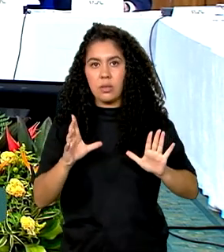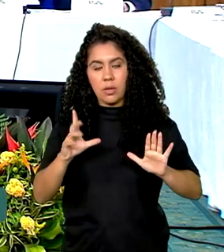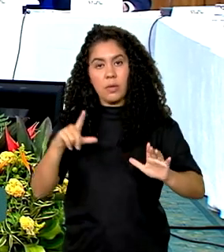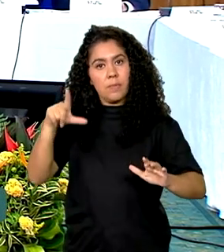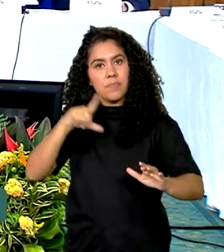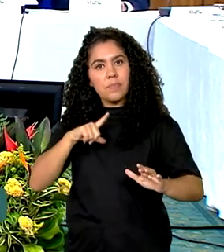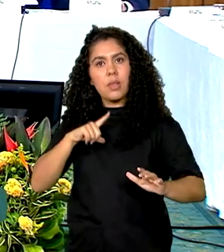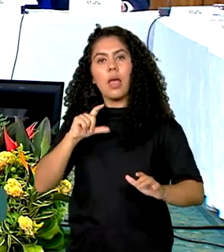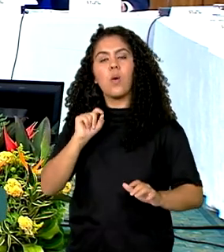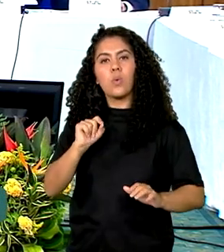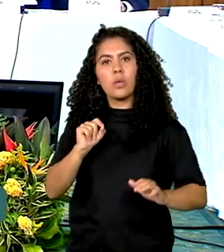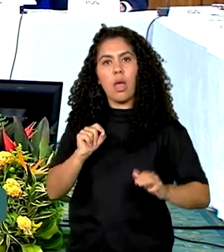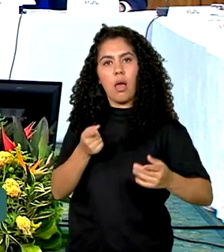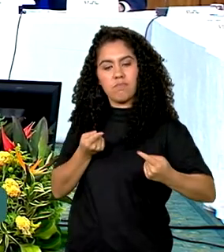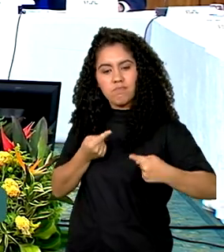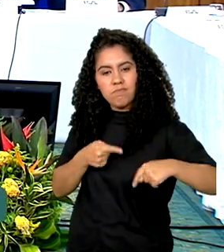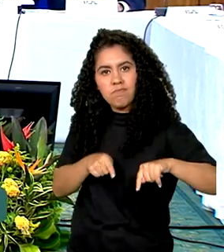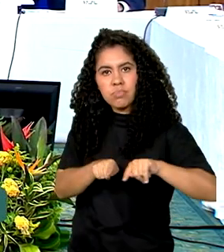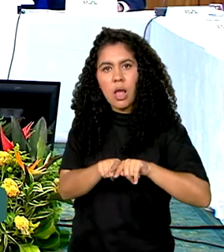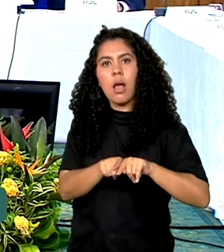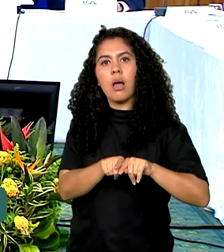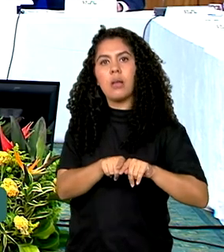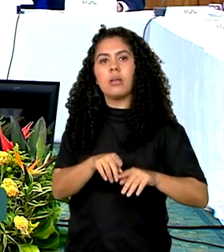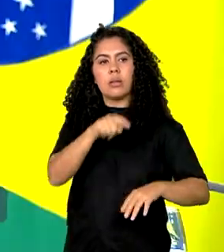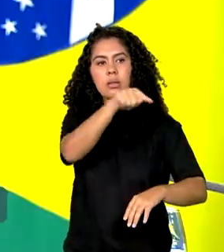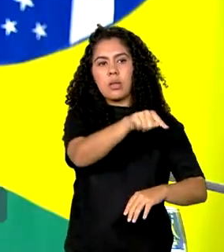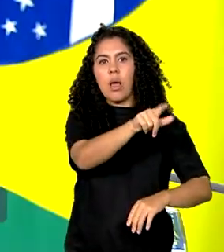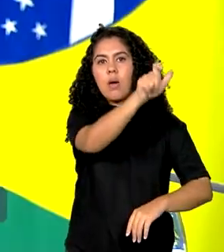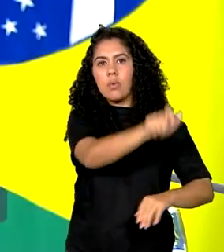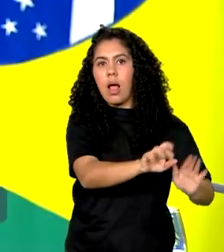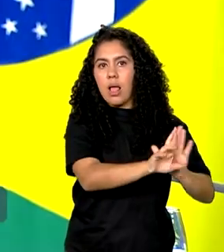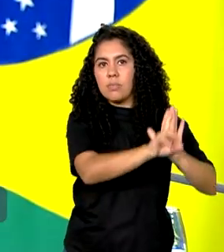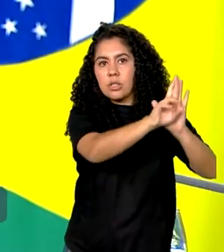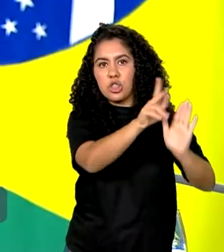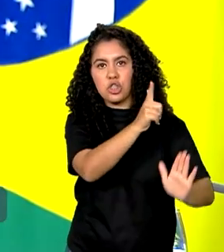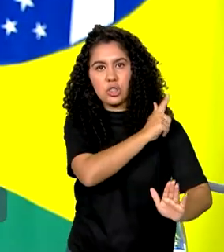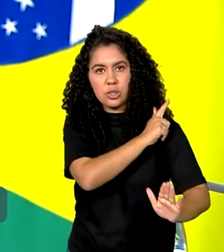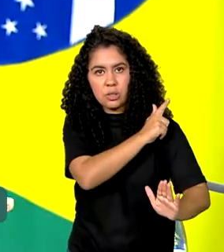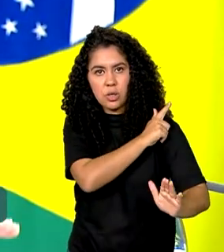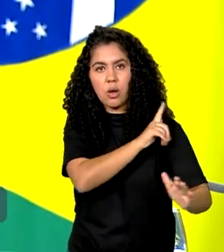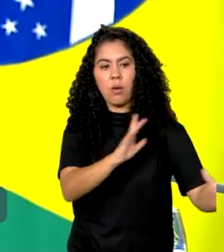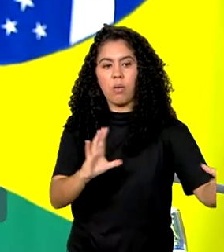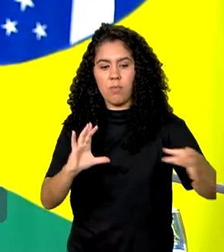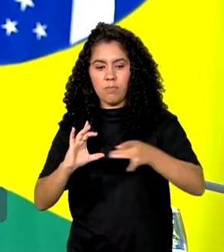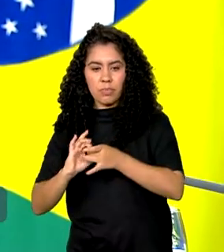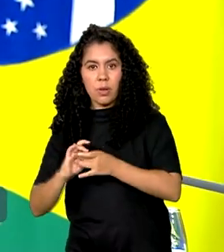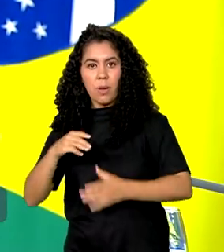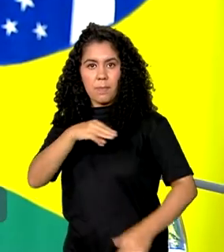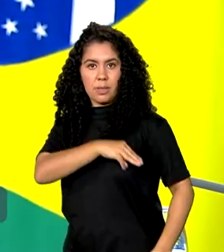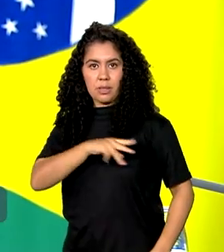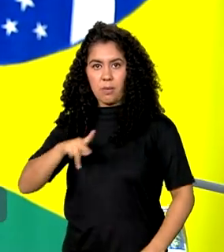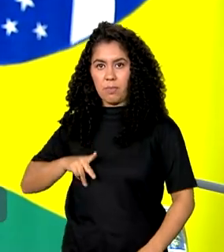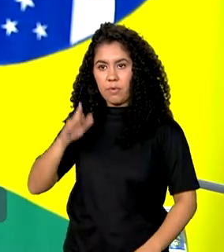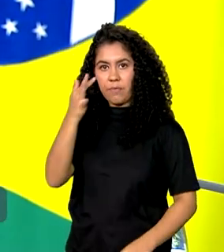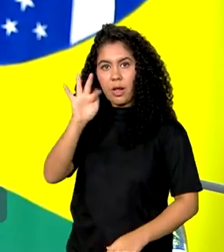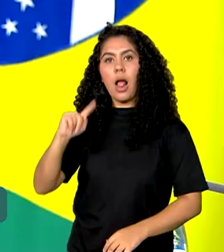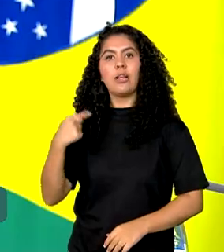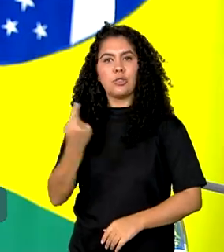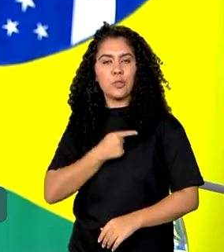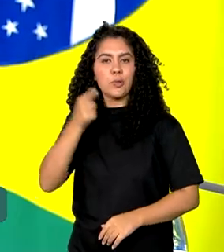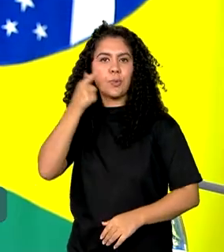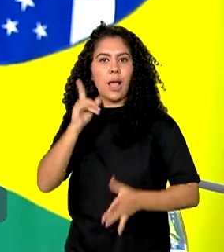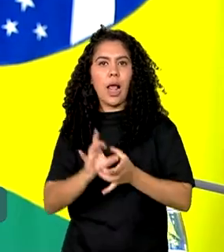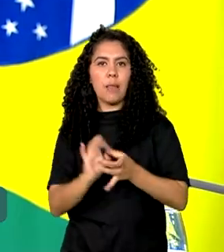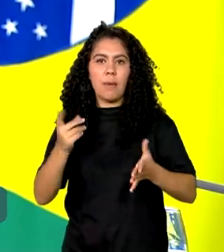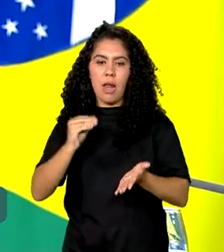apenas uma representação, basta uma representação do gestor junto ao Ministério Público Federal, nós estamos liberando os repasses para o